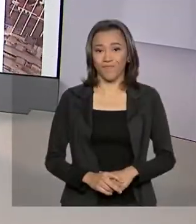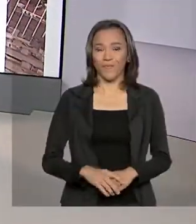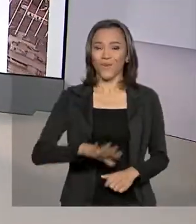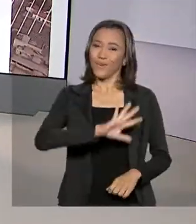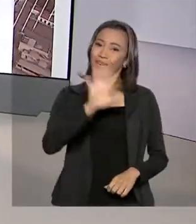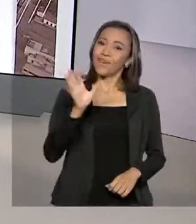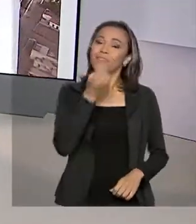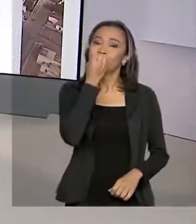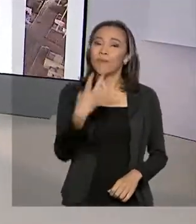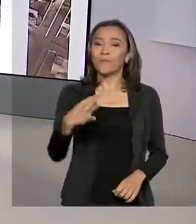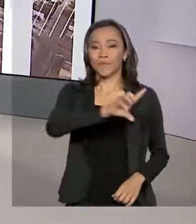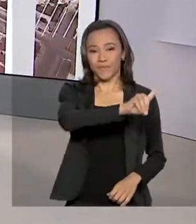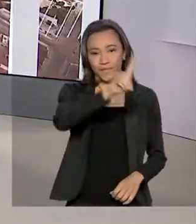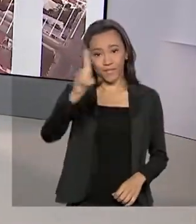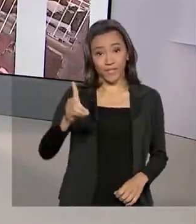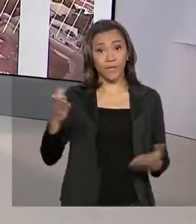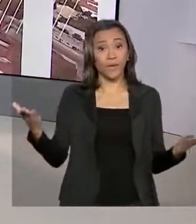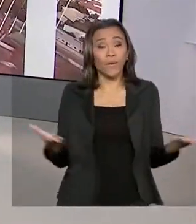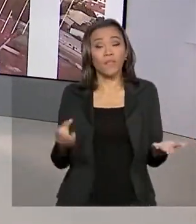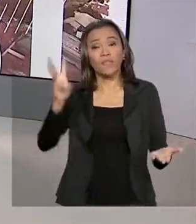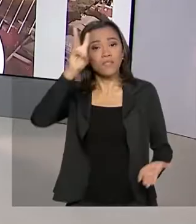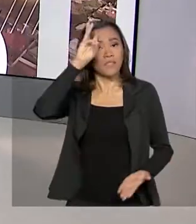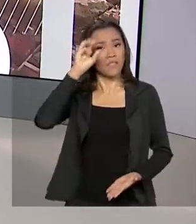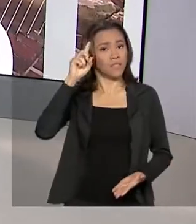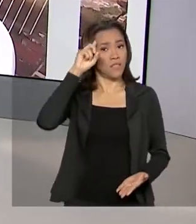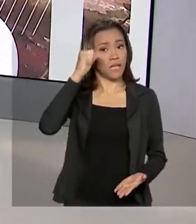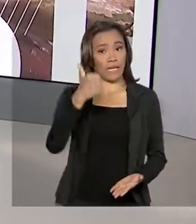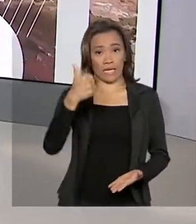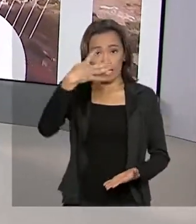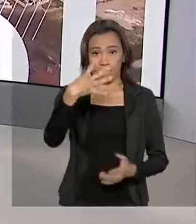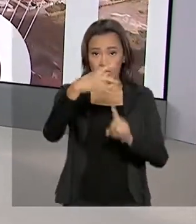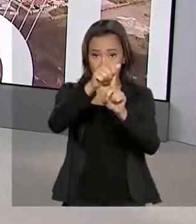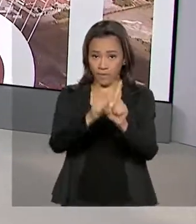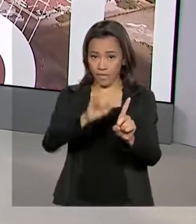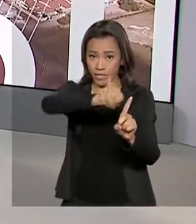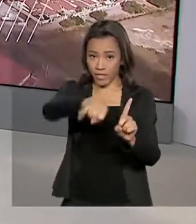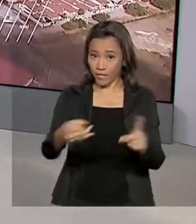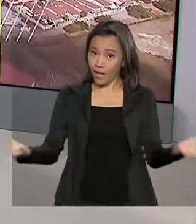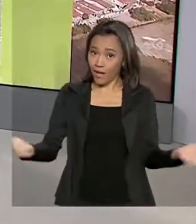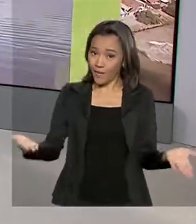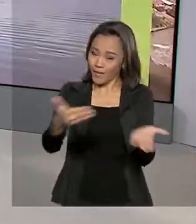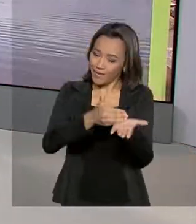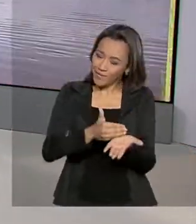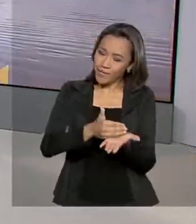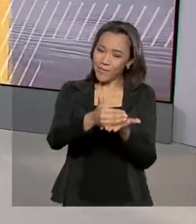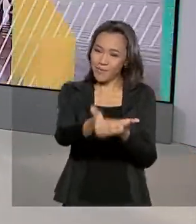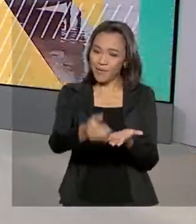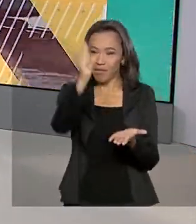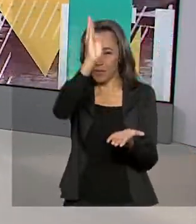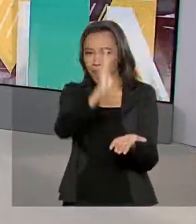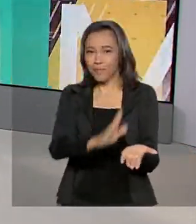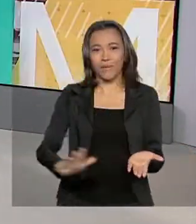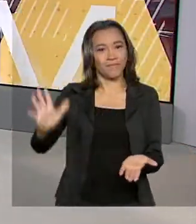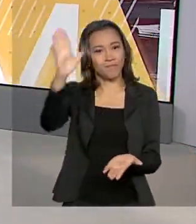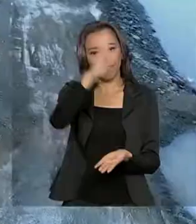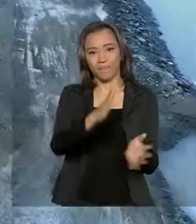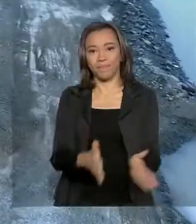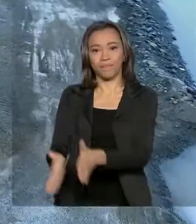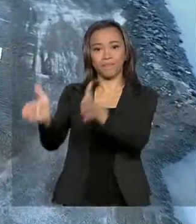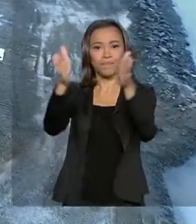Olá, bom dia pra você. Hoje é terça-feira, 14 de janeiro. Começa agora o Brasil em dia para todo o país.